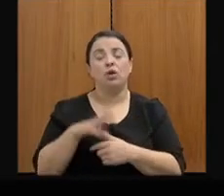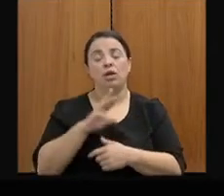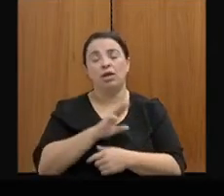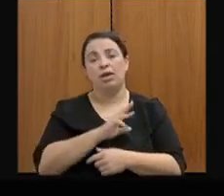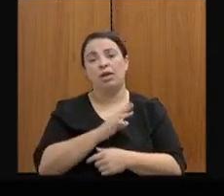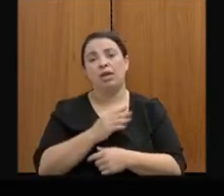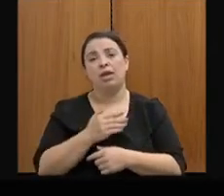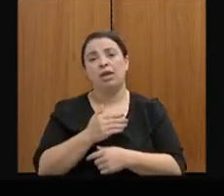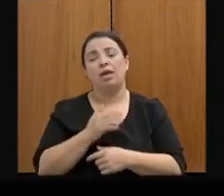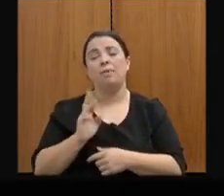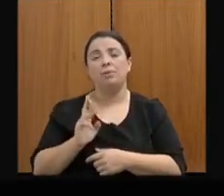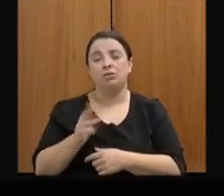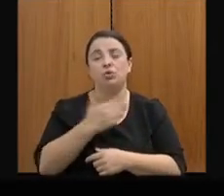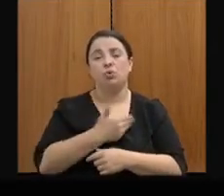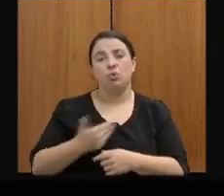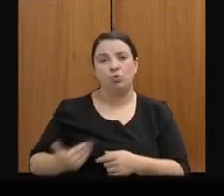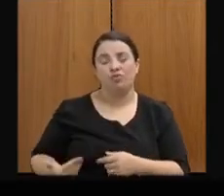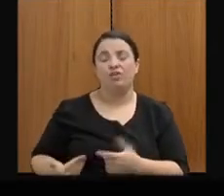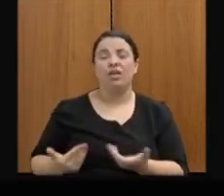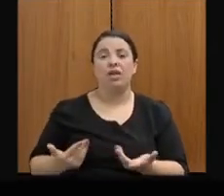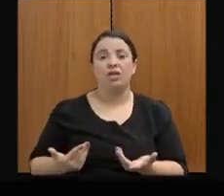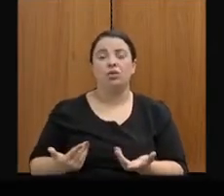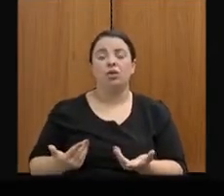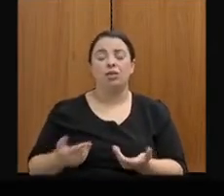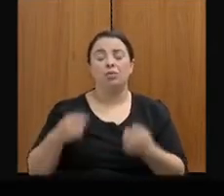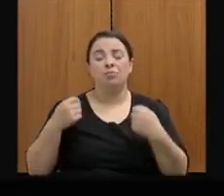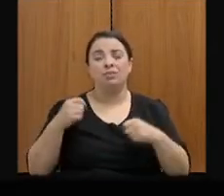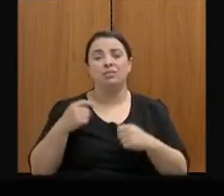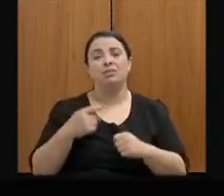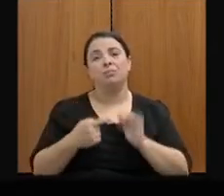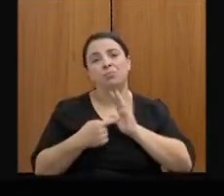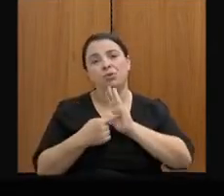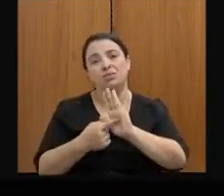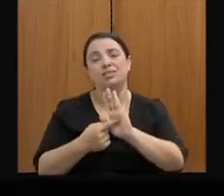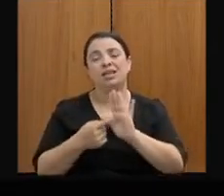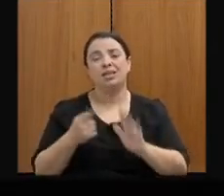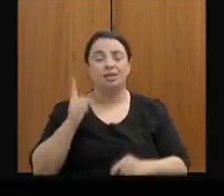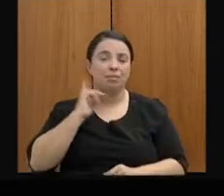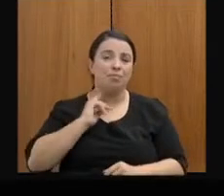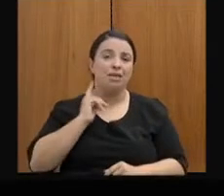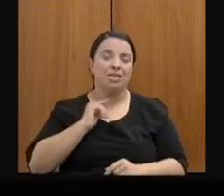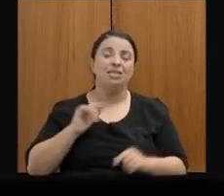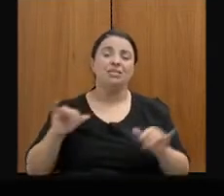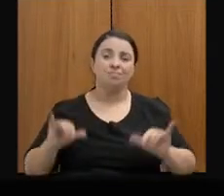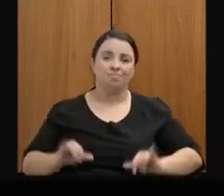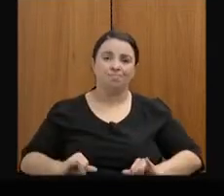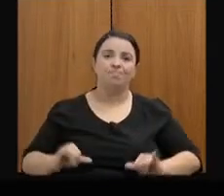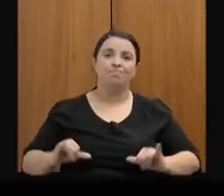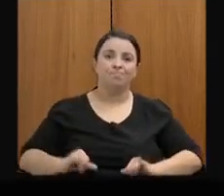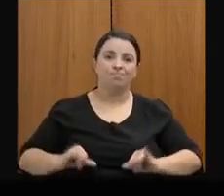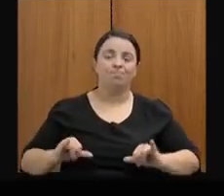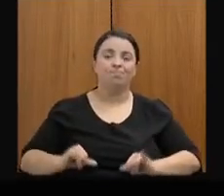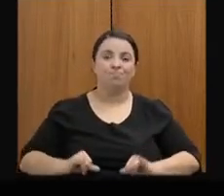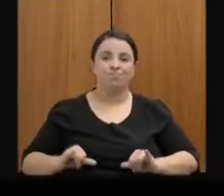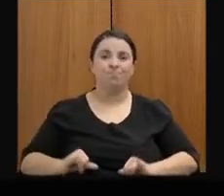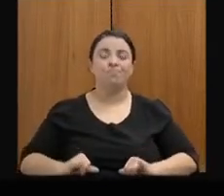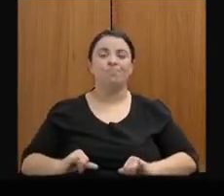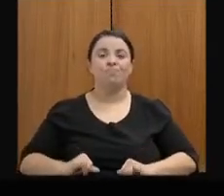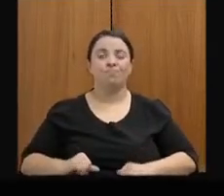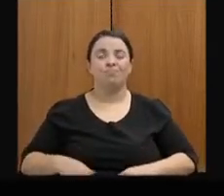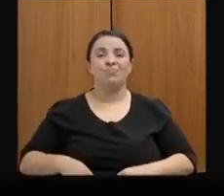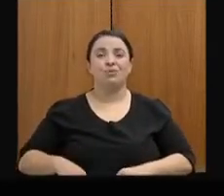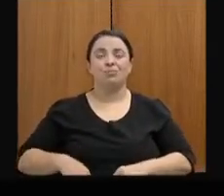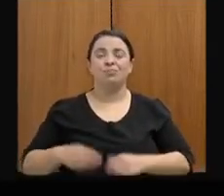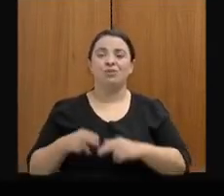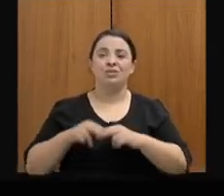desse sentimento, da necessidade que temos de demonstrar que Minas está sofrendo como uma entidade que tanto